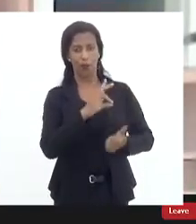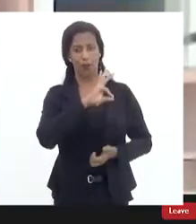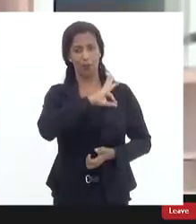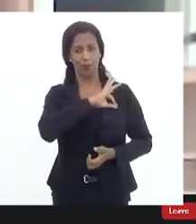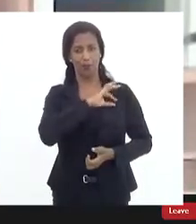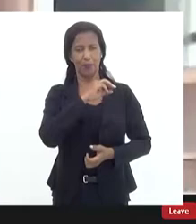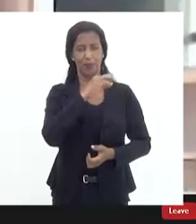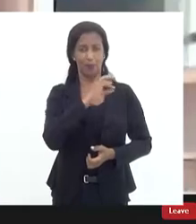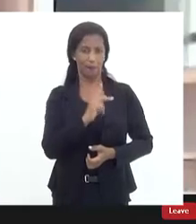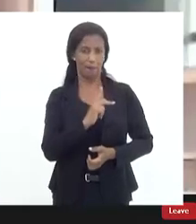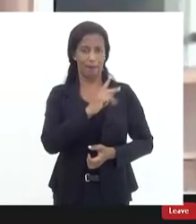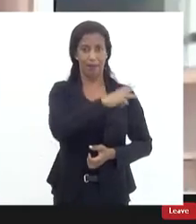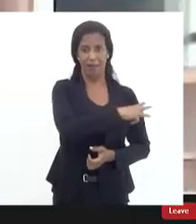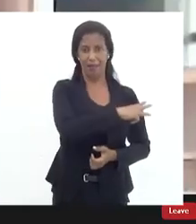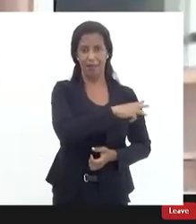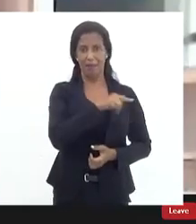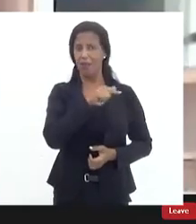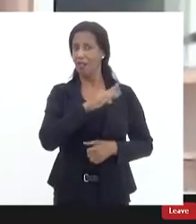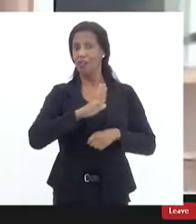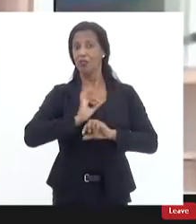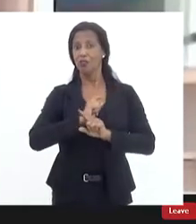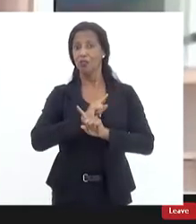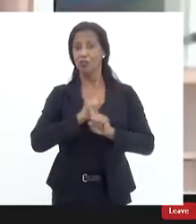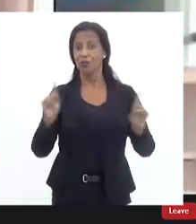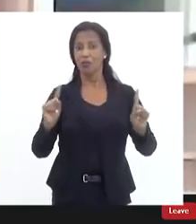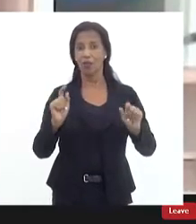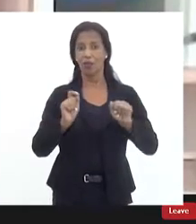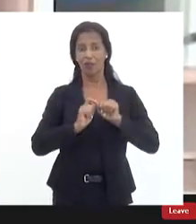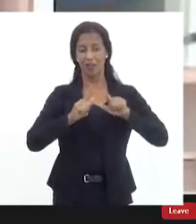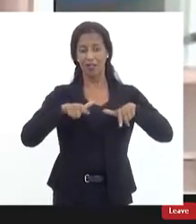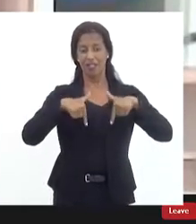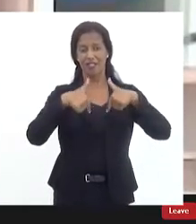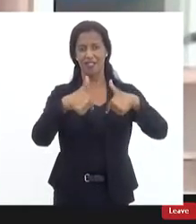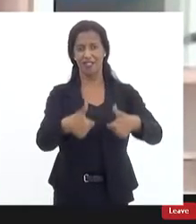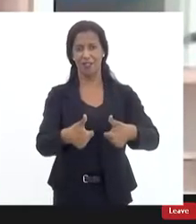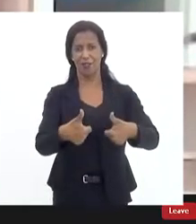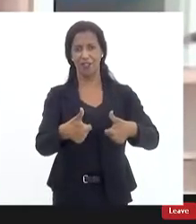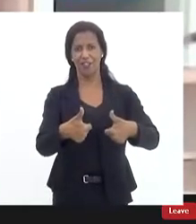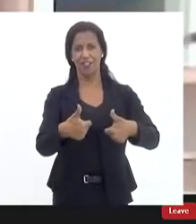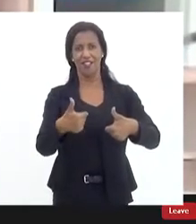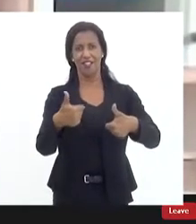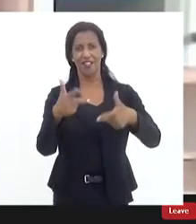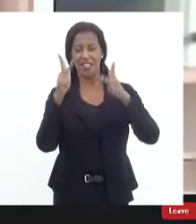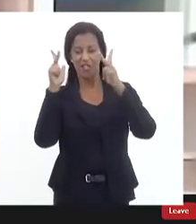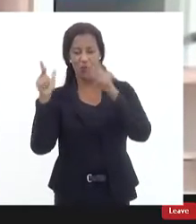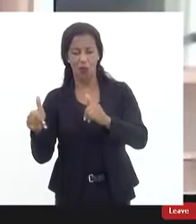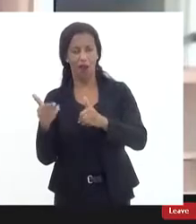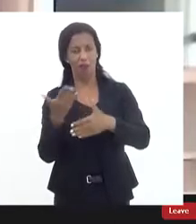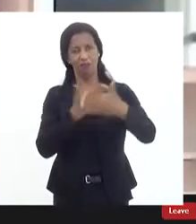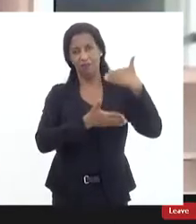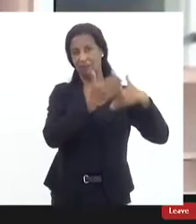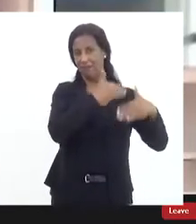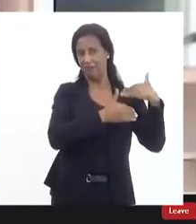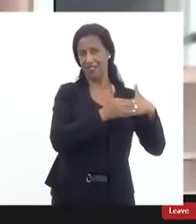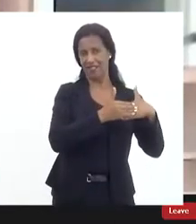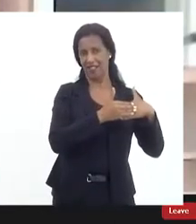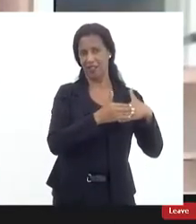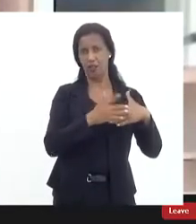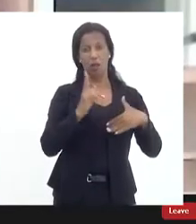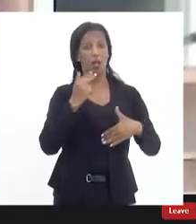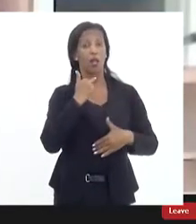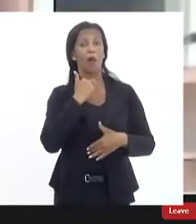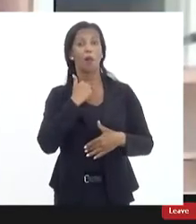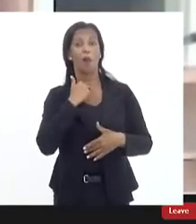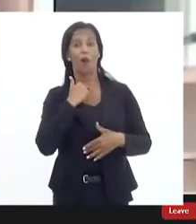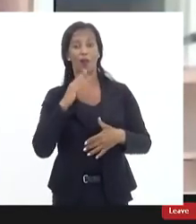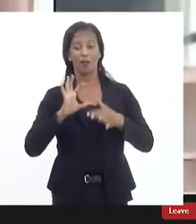eles praticamente não realizam as operações que realizavam há tempo atrás eles não estão autorizados a tomar